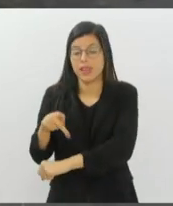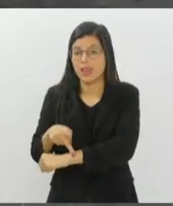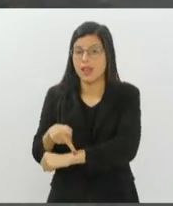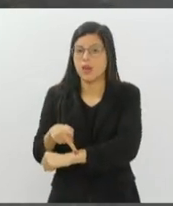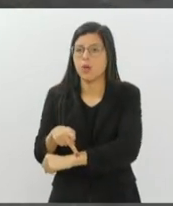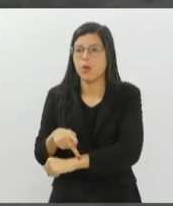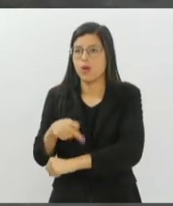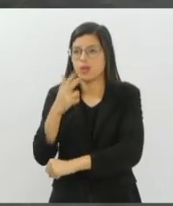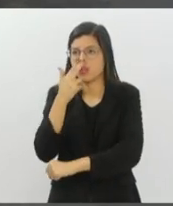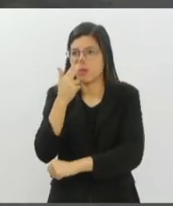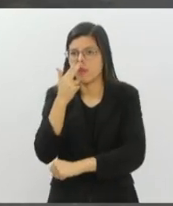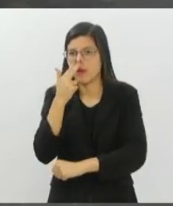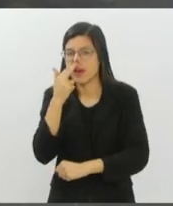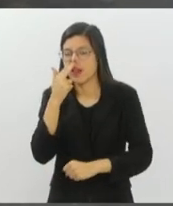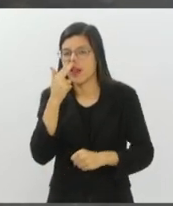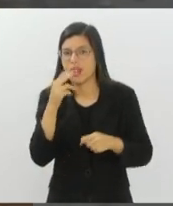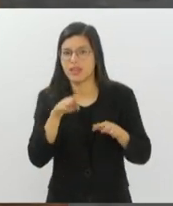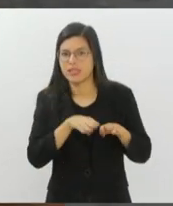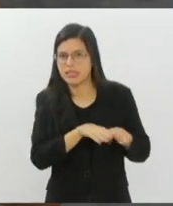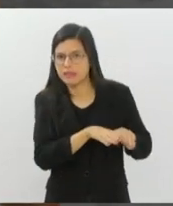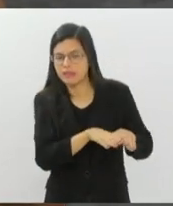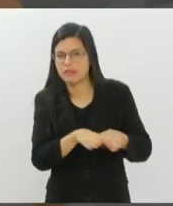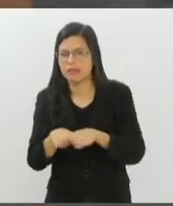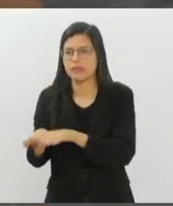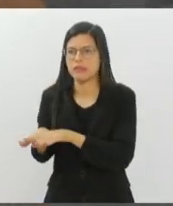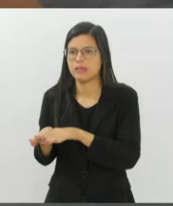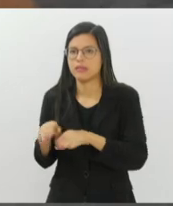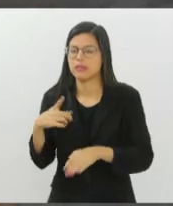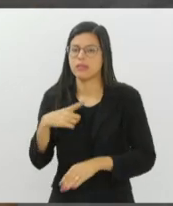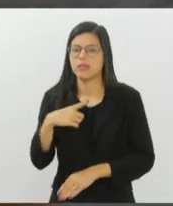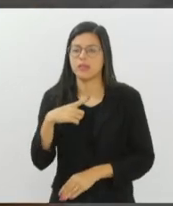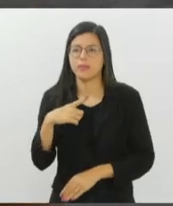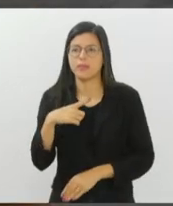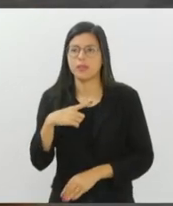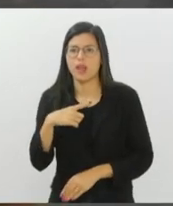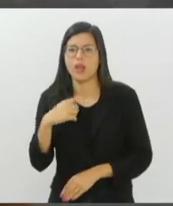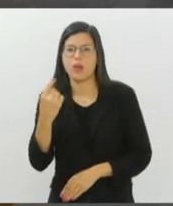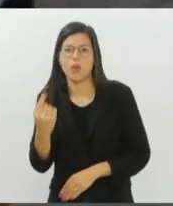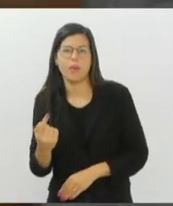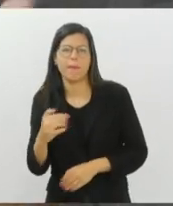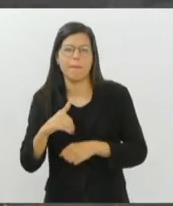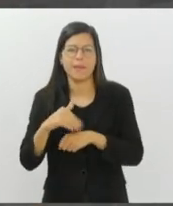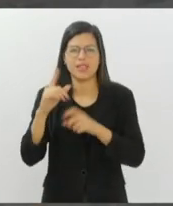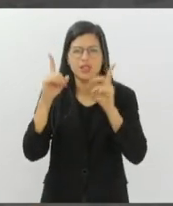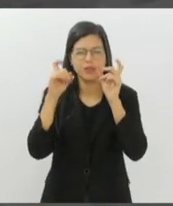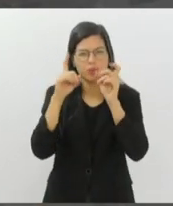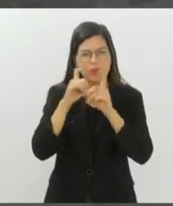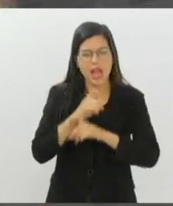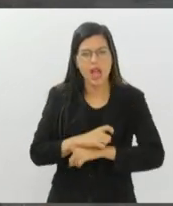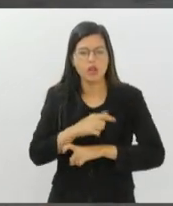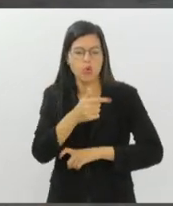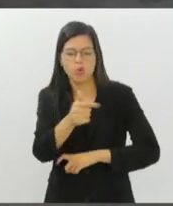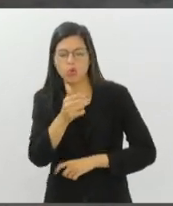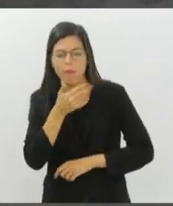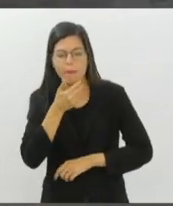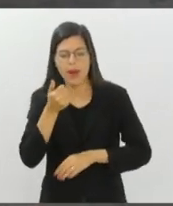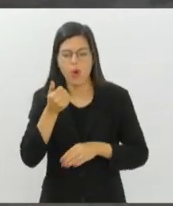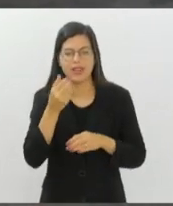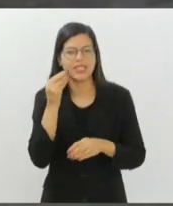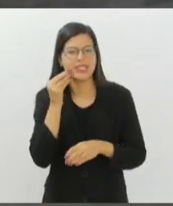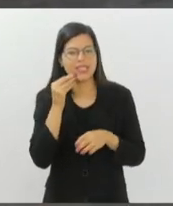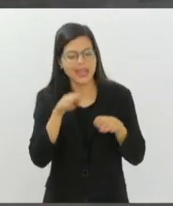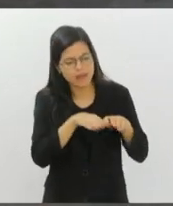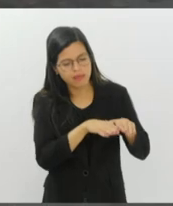esse repertório de educação formal, que às vezes tem um que está com um pouco mais de dificuldade, o outro um pouco melhor. Então, a gente equaliza esse